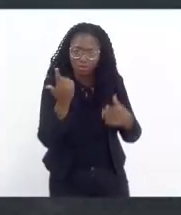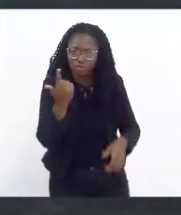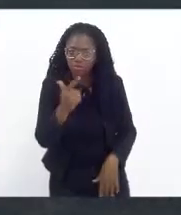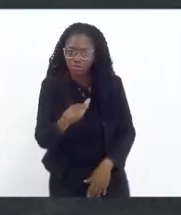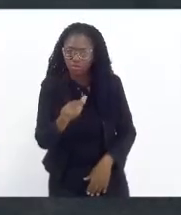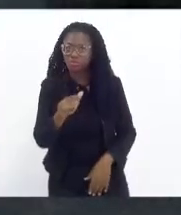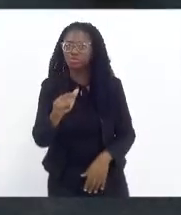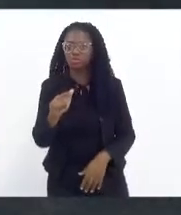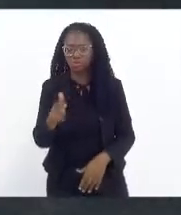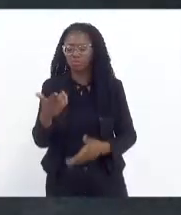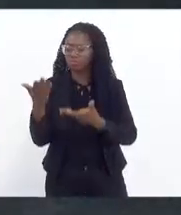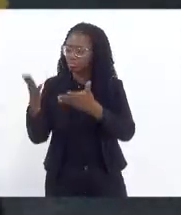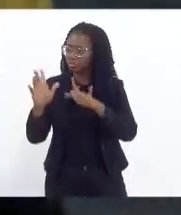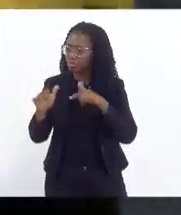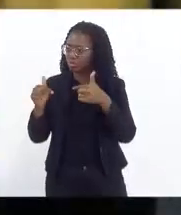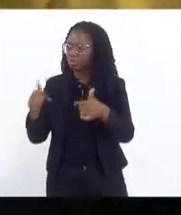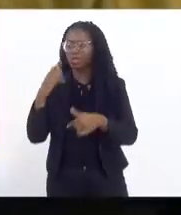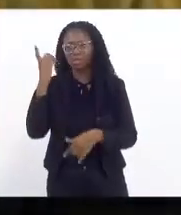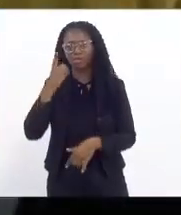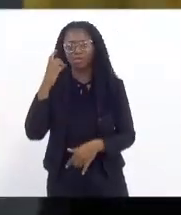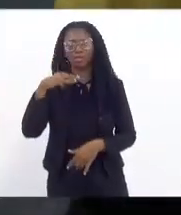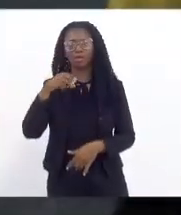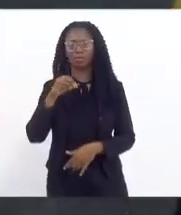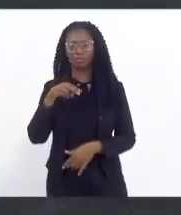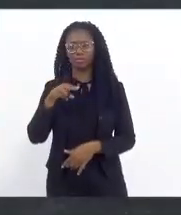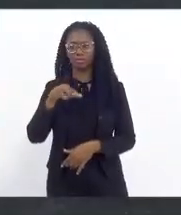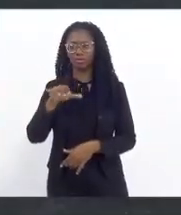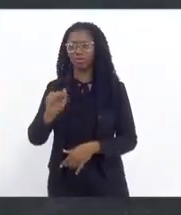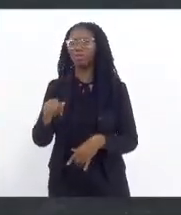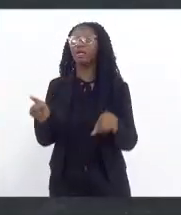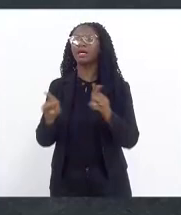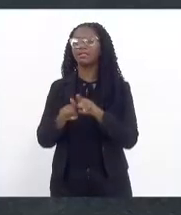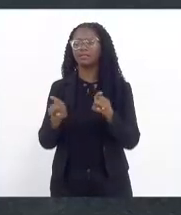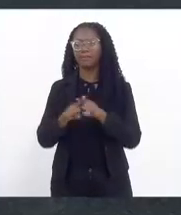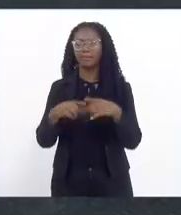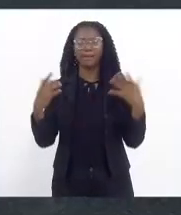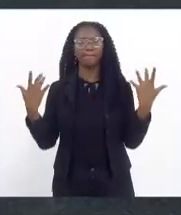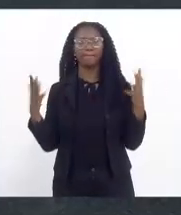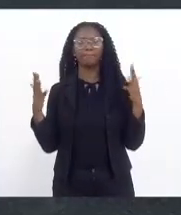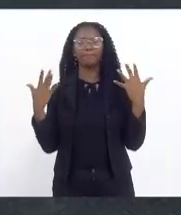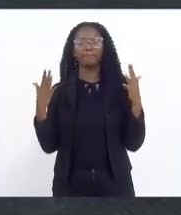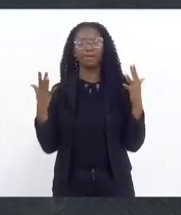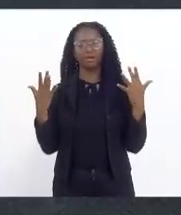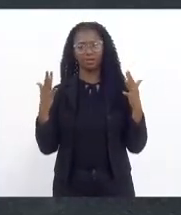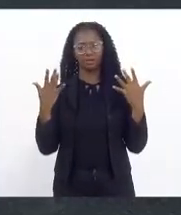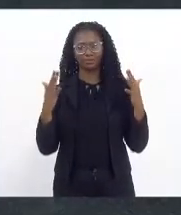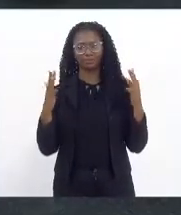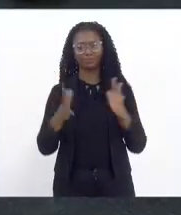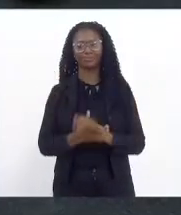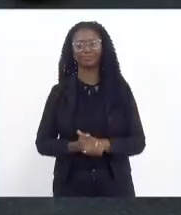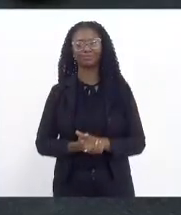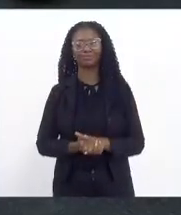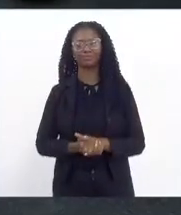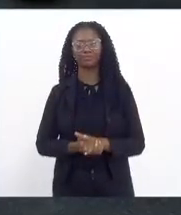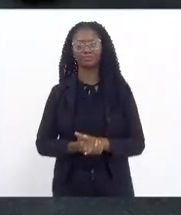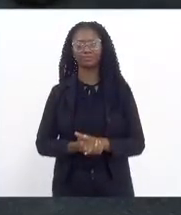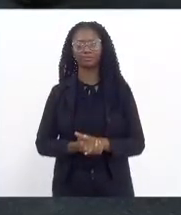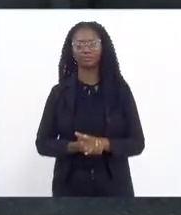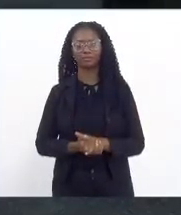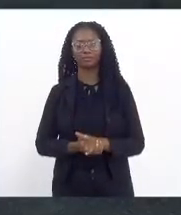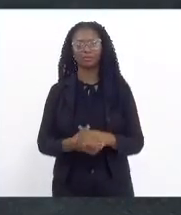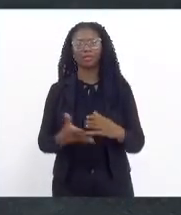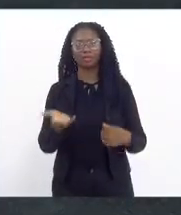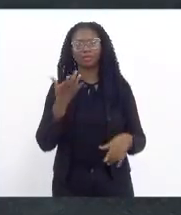iniciativa da deputada Mônica Francisco e deixando aqui os meus aplausos. E quero fazer o deputado Márcio